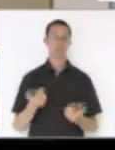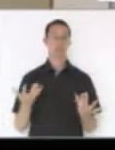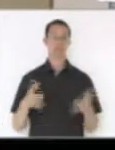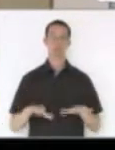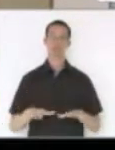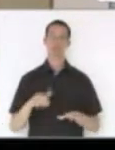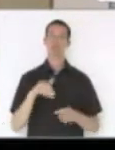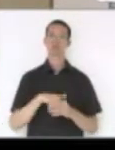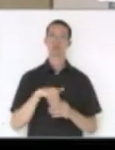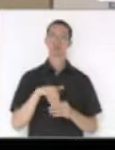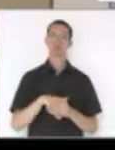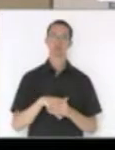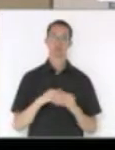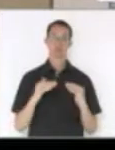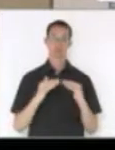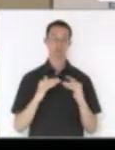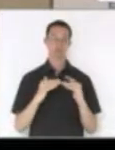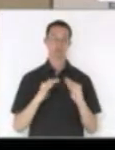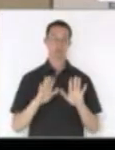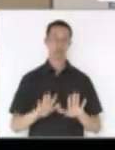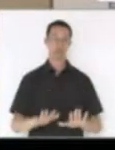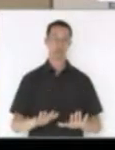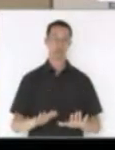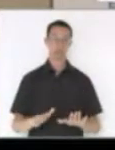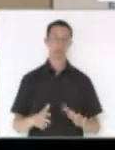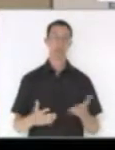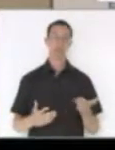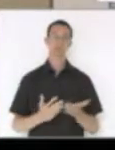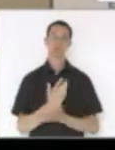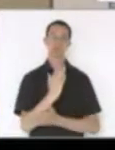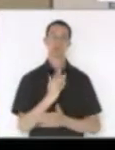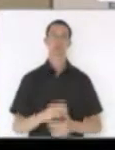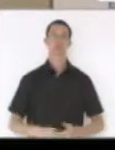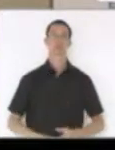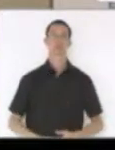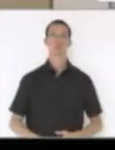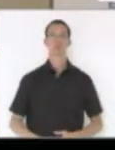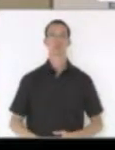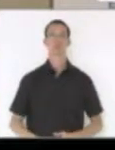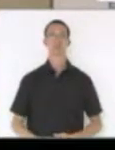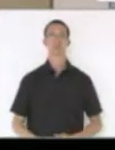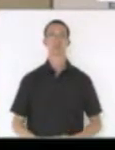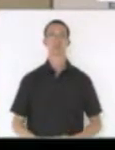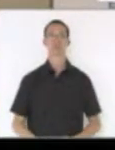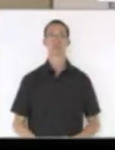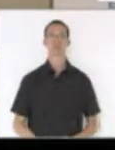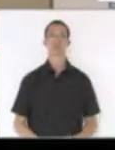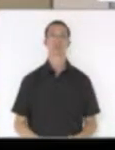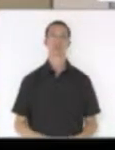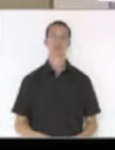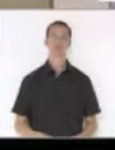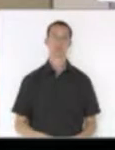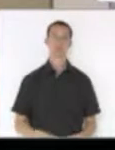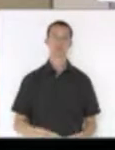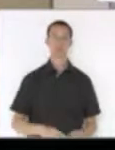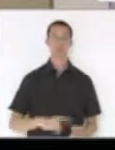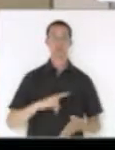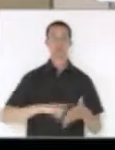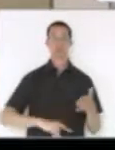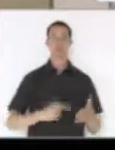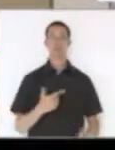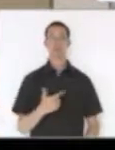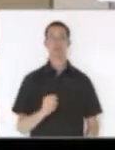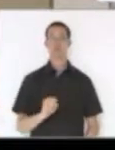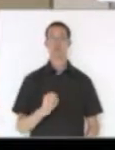discutir em votação, quem tiver de acordo permaneça como está, aprovado. Moção 284, do deputado